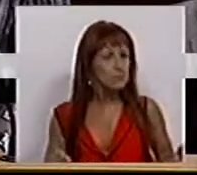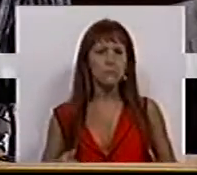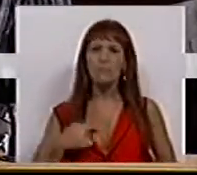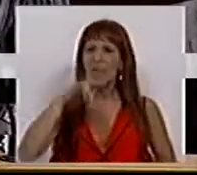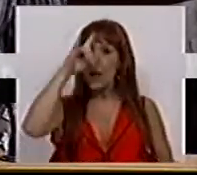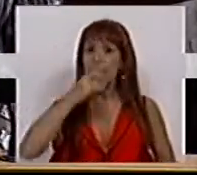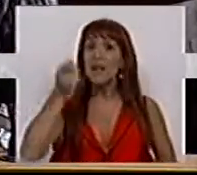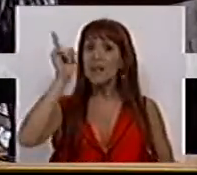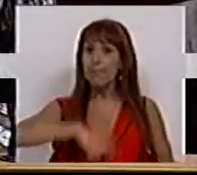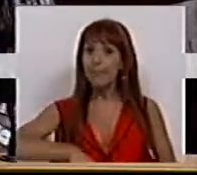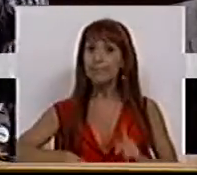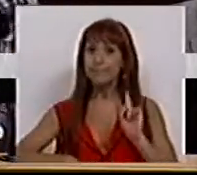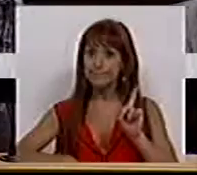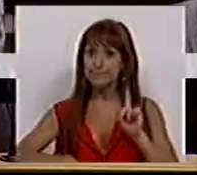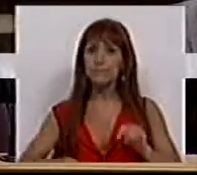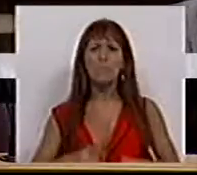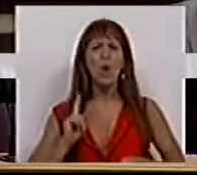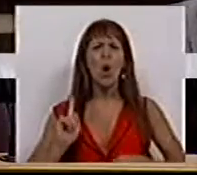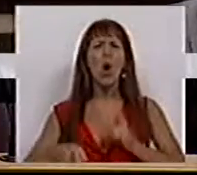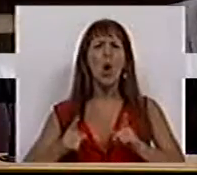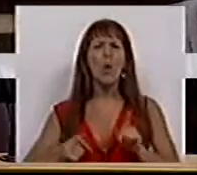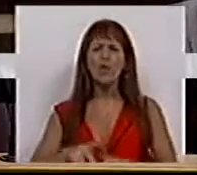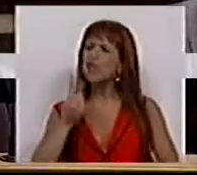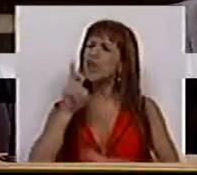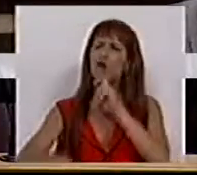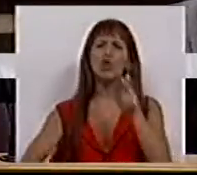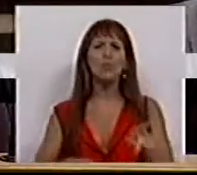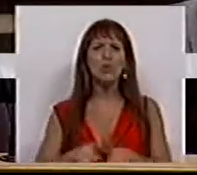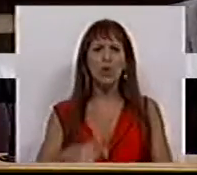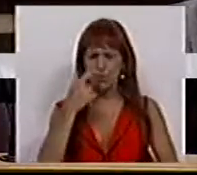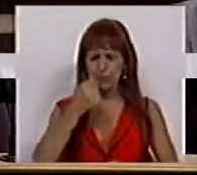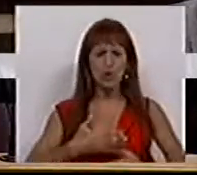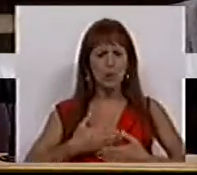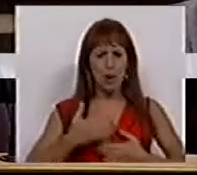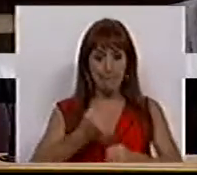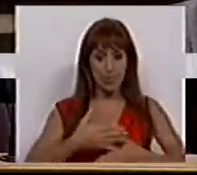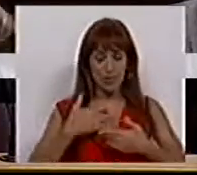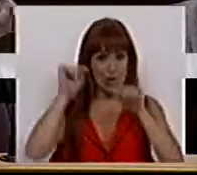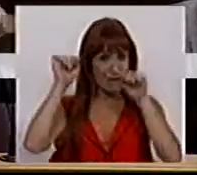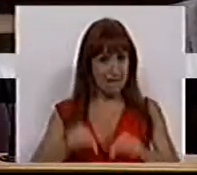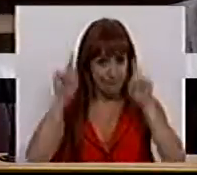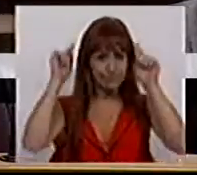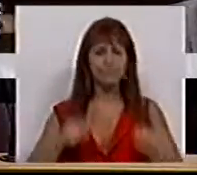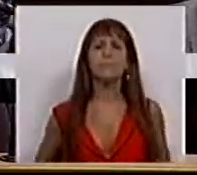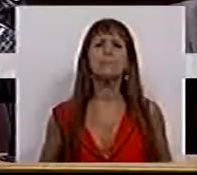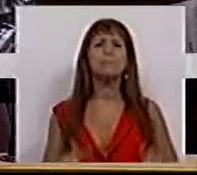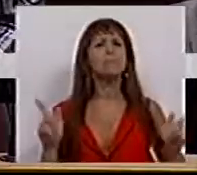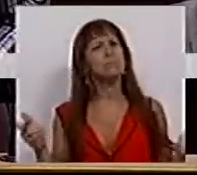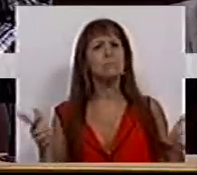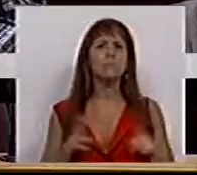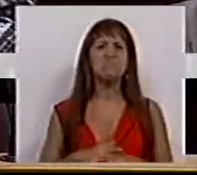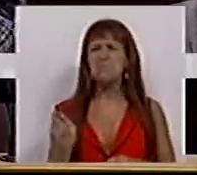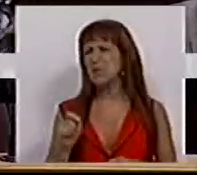E lembrarmos também do que tem sido a resposta dos profissionais. que há